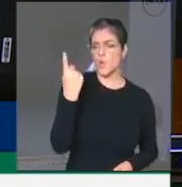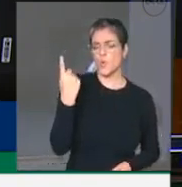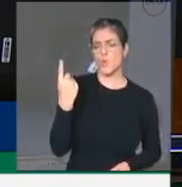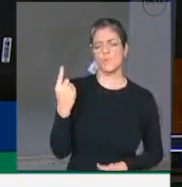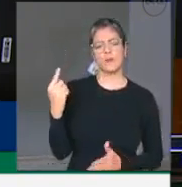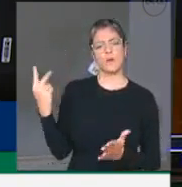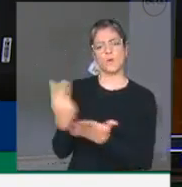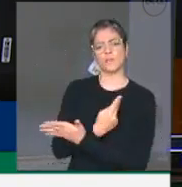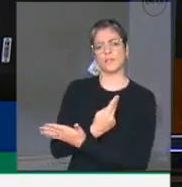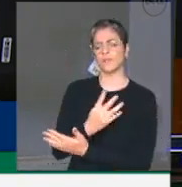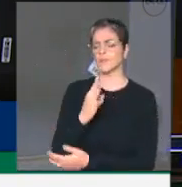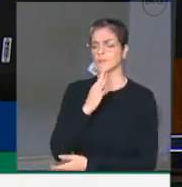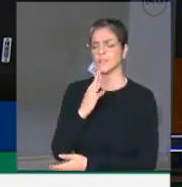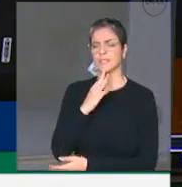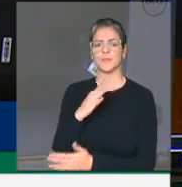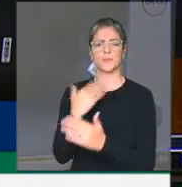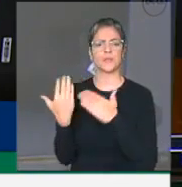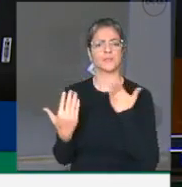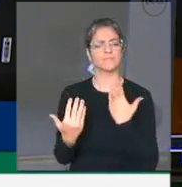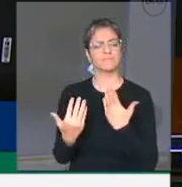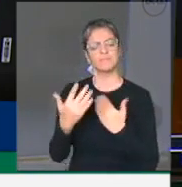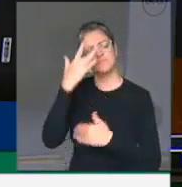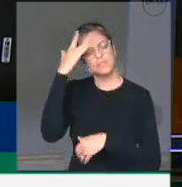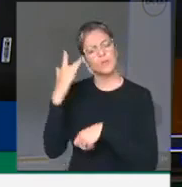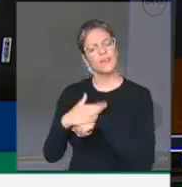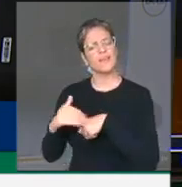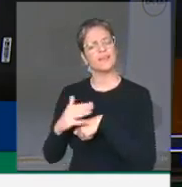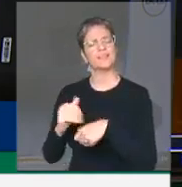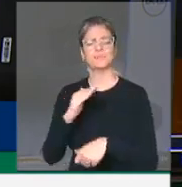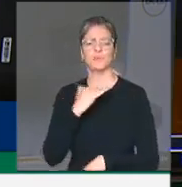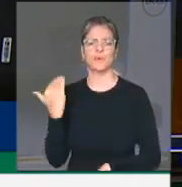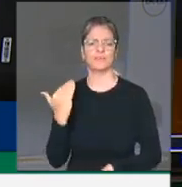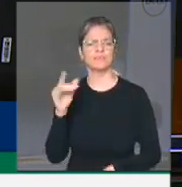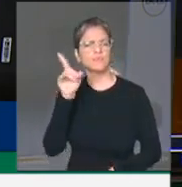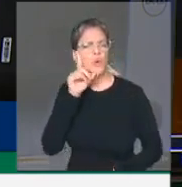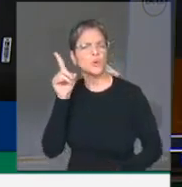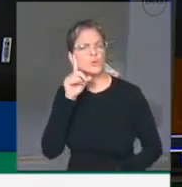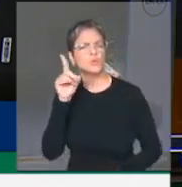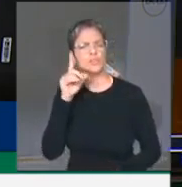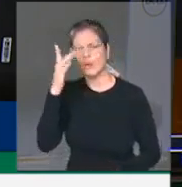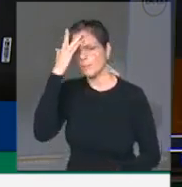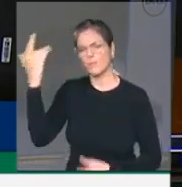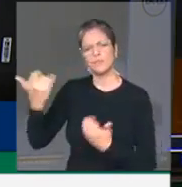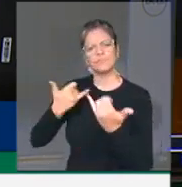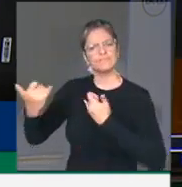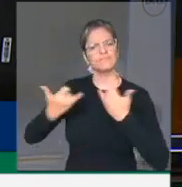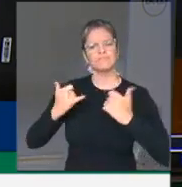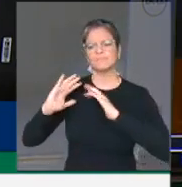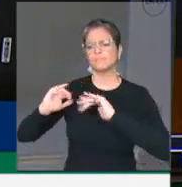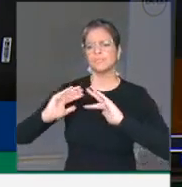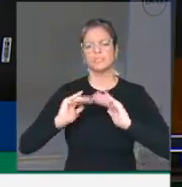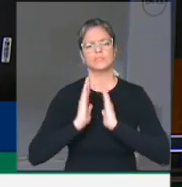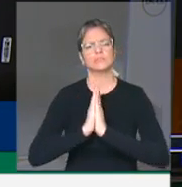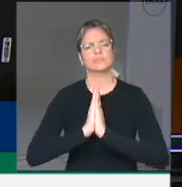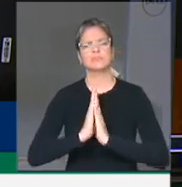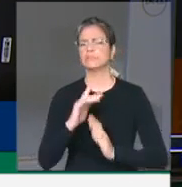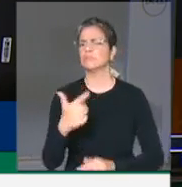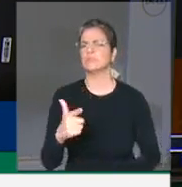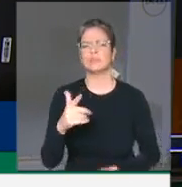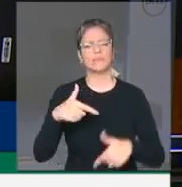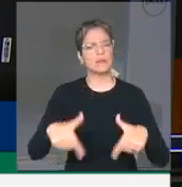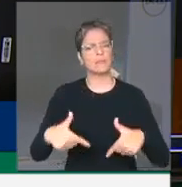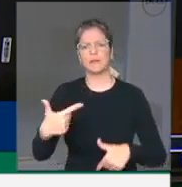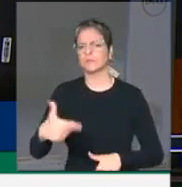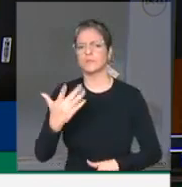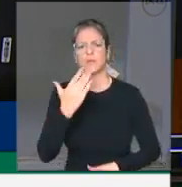doença. Perdemos pessoas queridas. Recebemos diariamente apelos de quem está sem trabalho, sem recursos, sem alimentos,